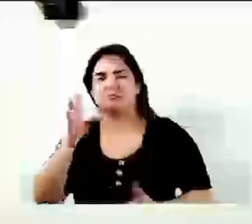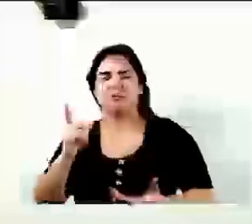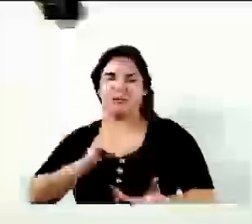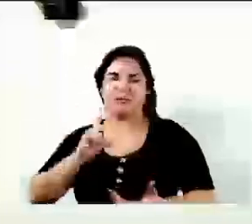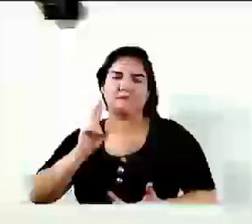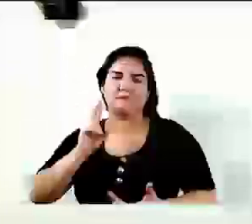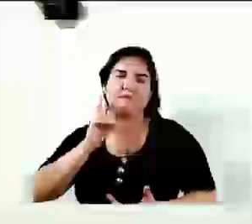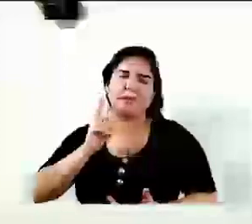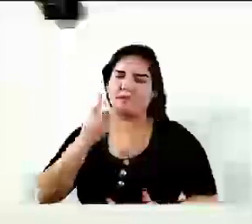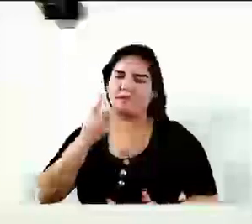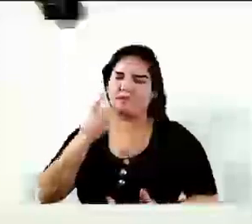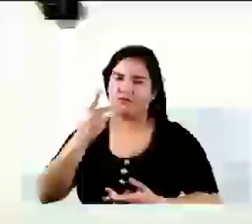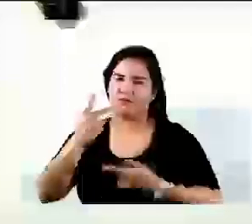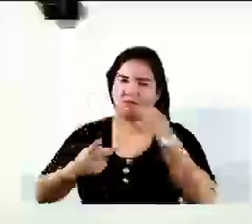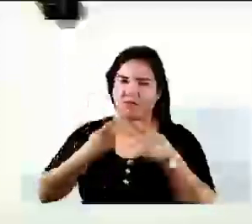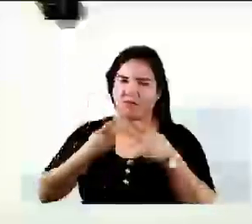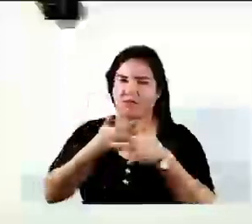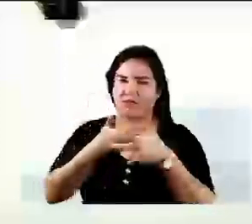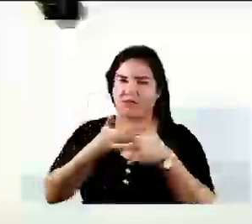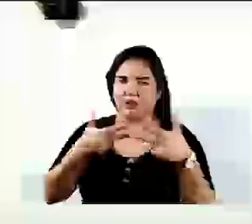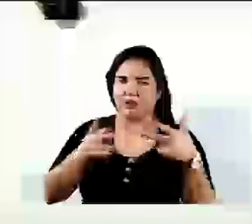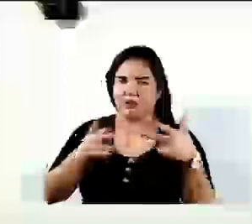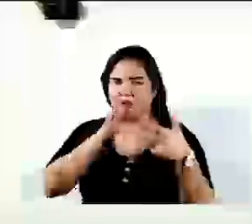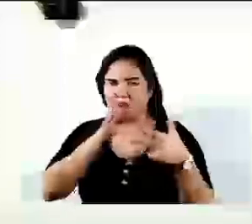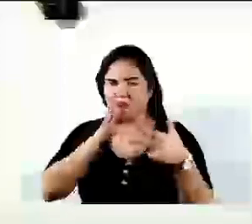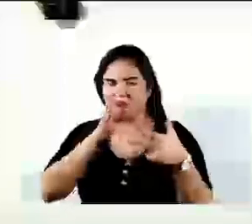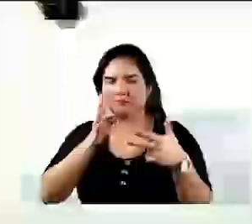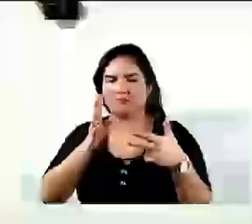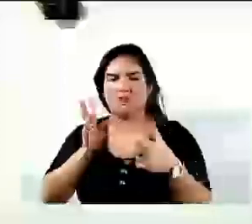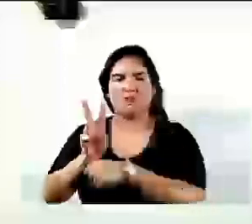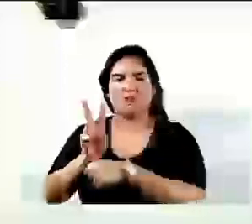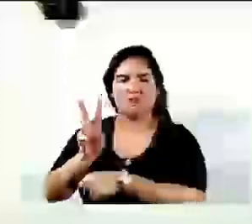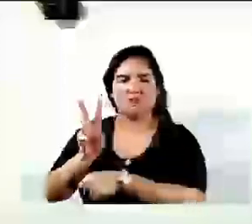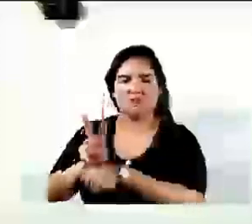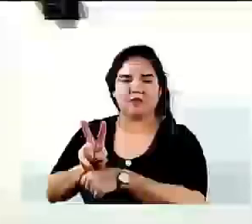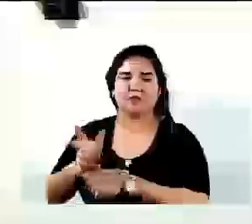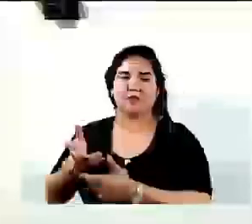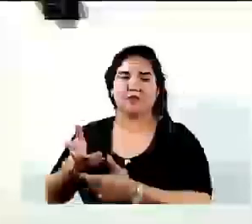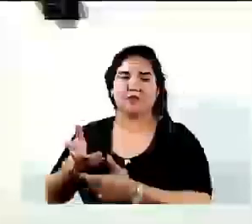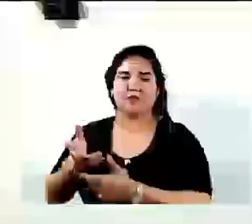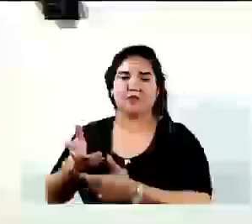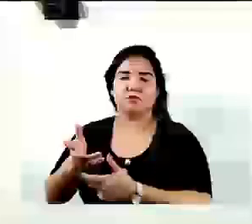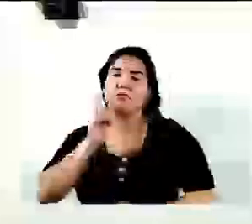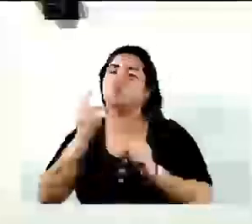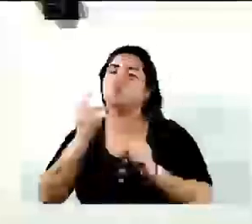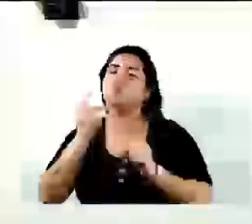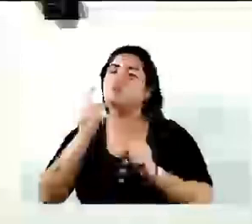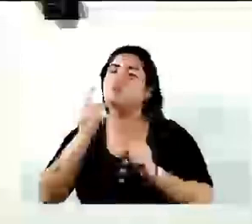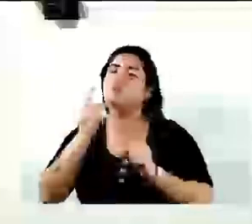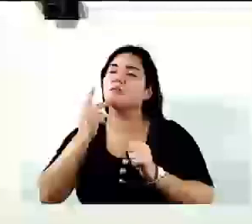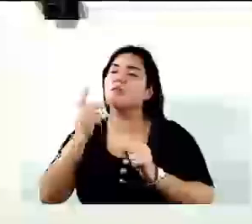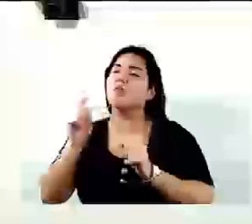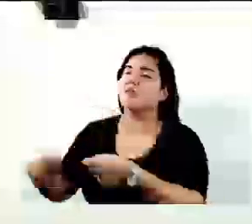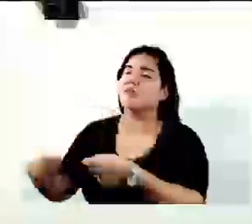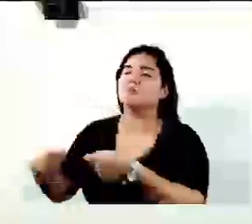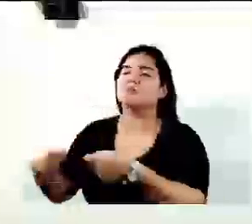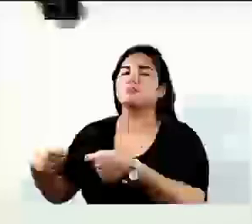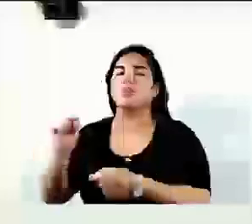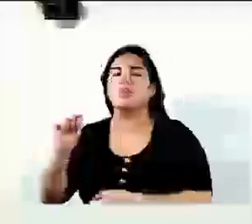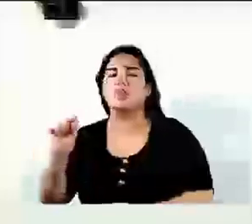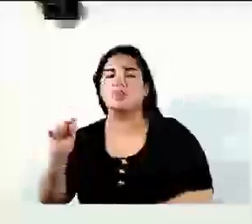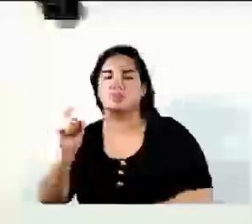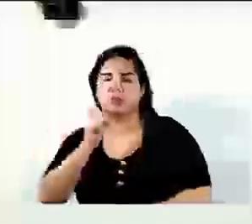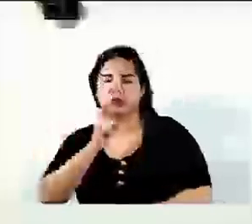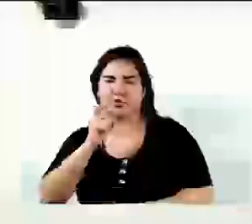mentira e defendendo, falando mentira, o vereador podia falar nomes e cor mentira também, porque, da minha